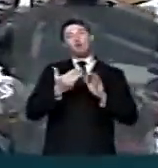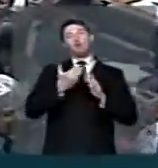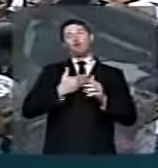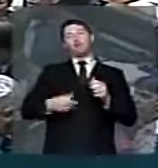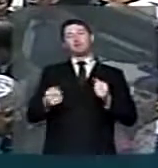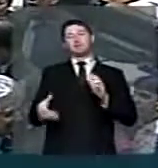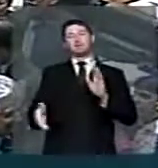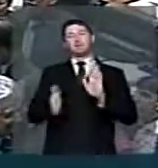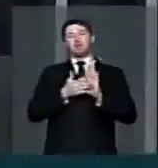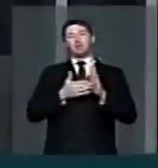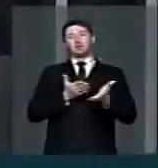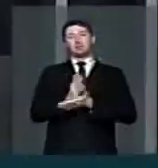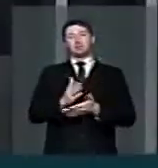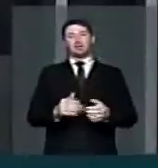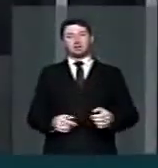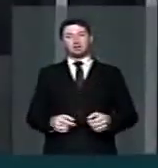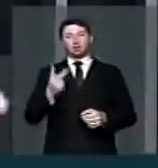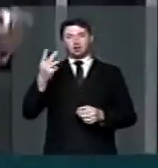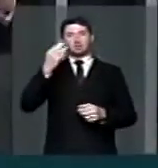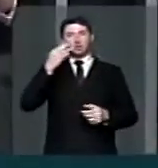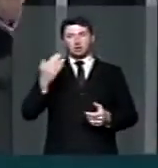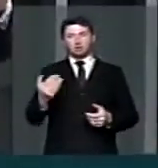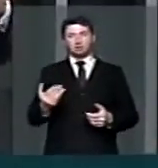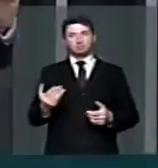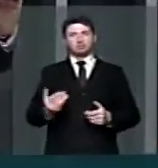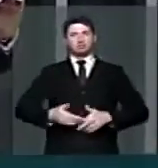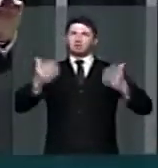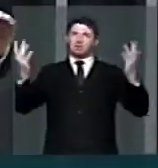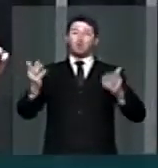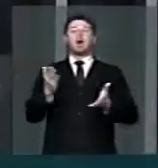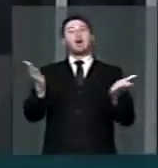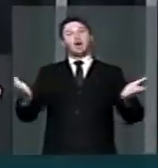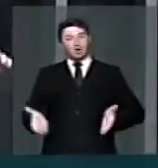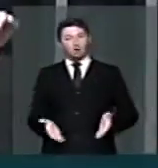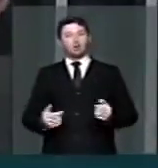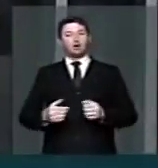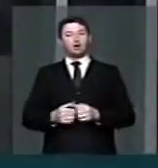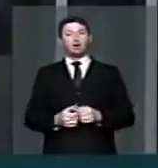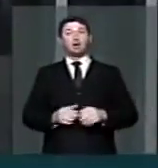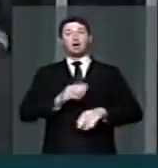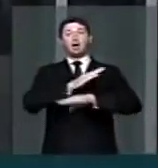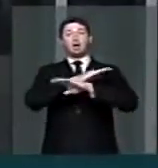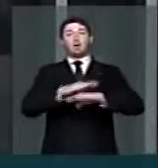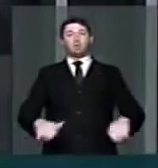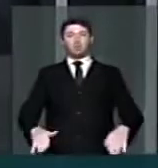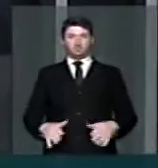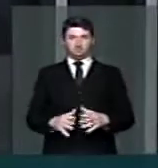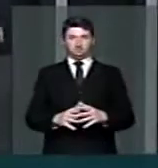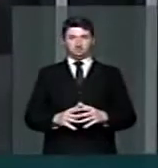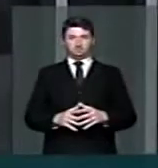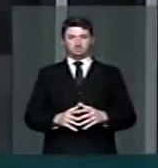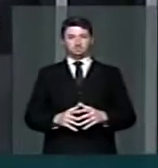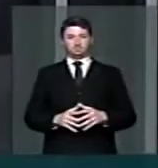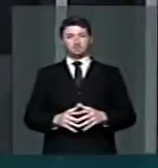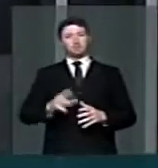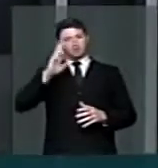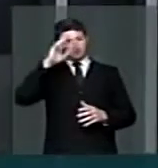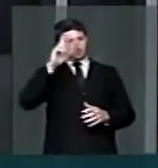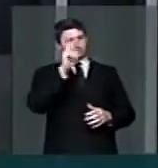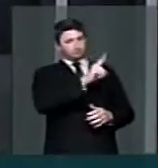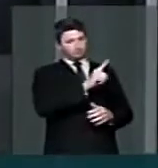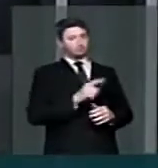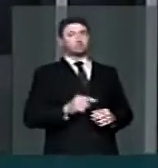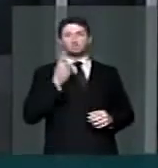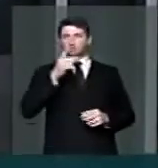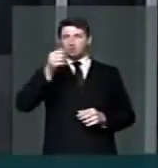recebeu dois bilhões. Então isso, a partir de hoje, vai acabar. E vossa excelência